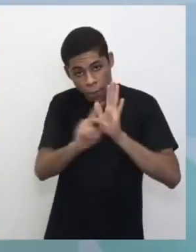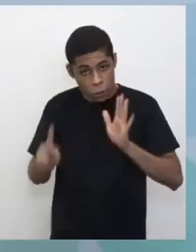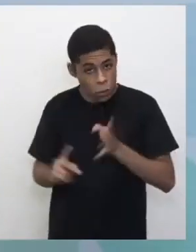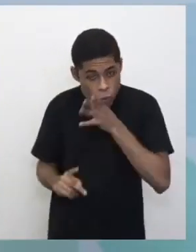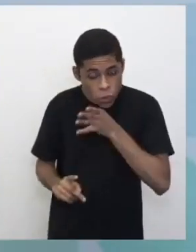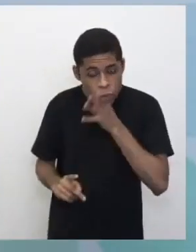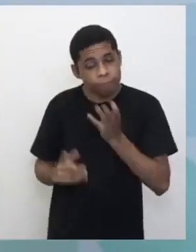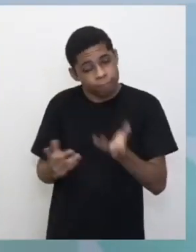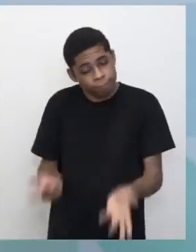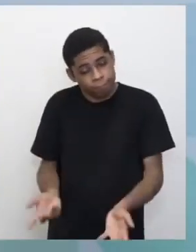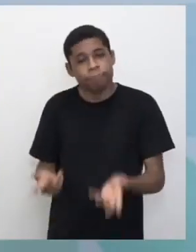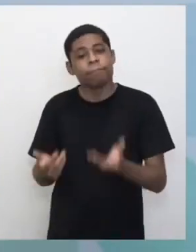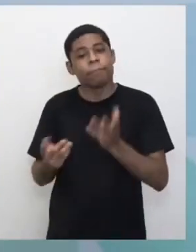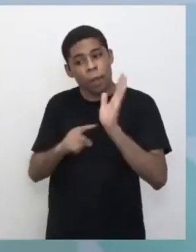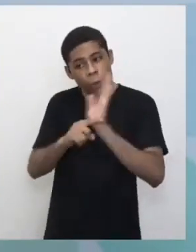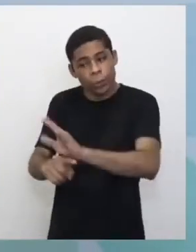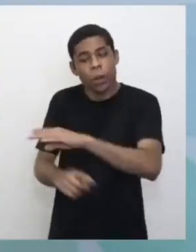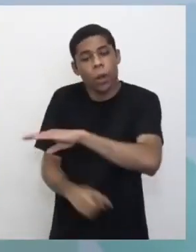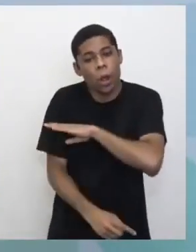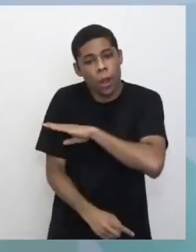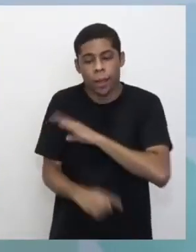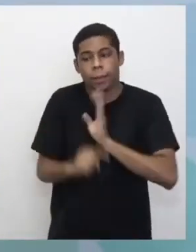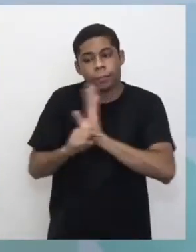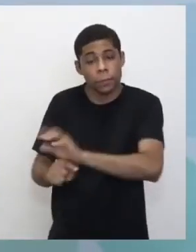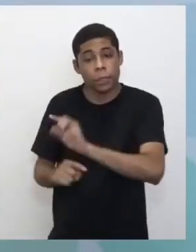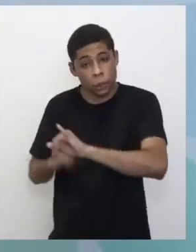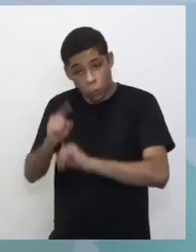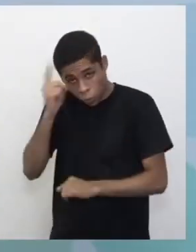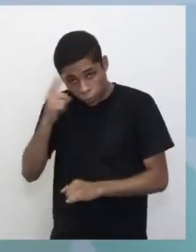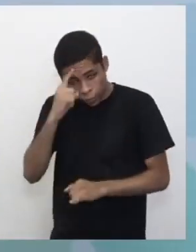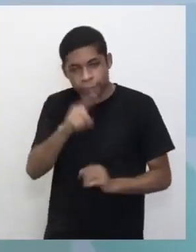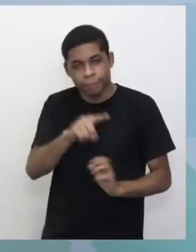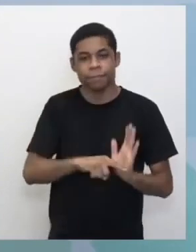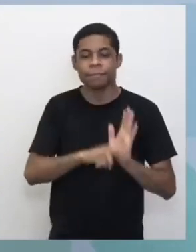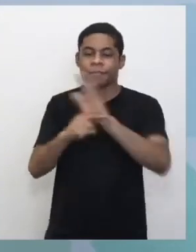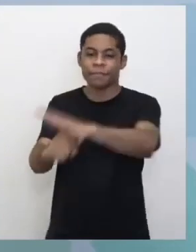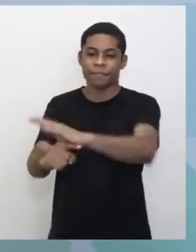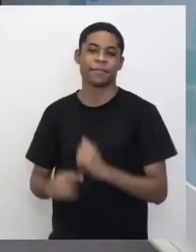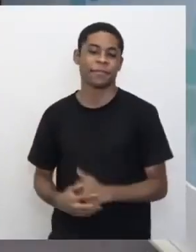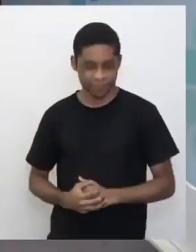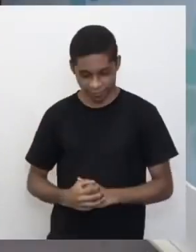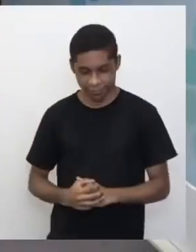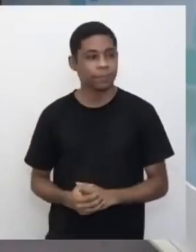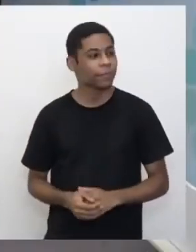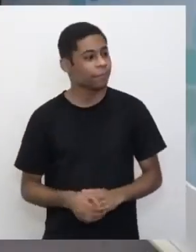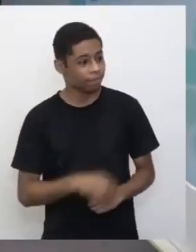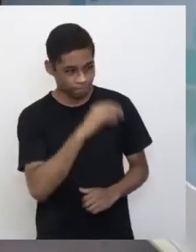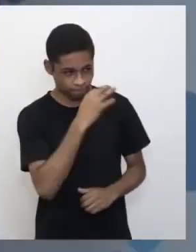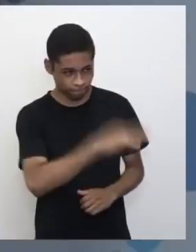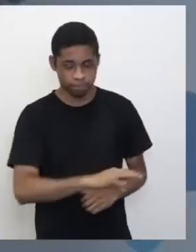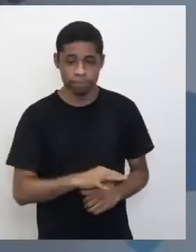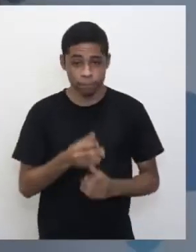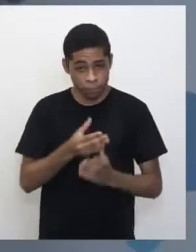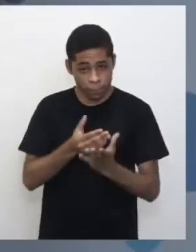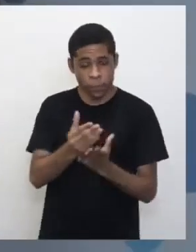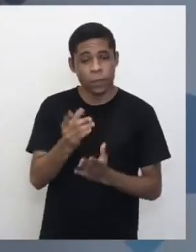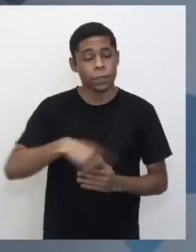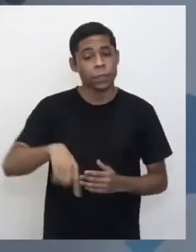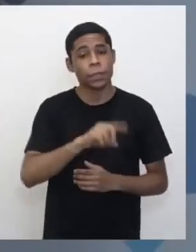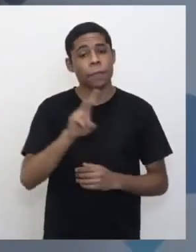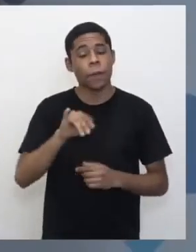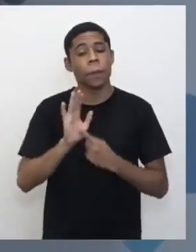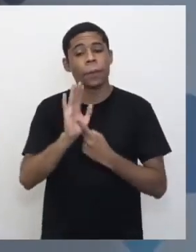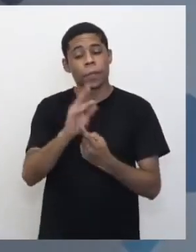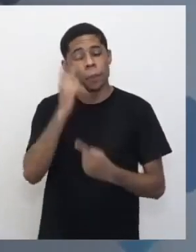ajudem os seus colegas, né? Se eles tiverem dúvida, por favor, ajudem-nos. Exatamente. Então, para começar, a gente vai mostrar para